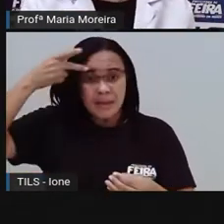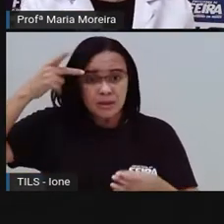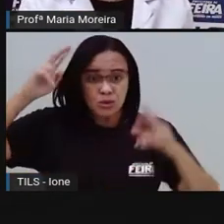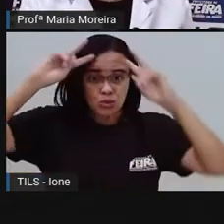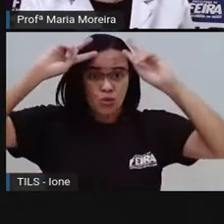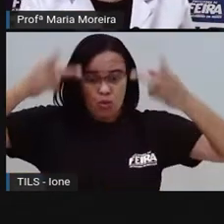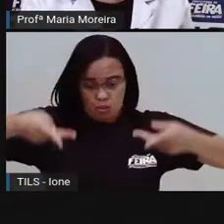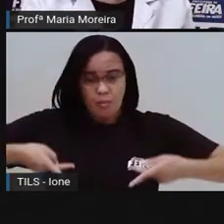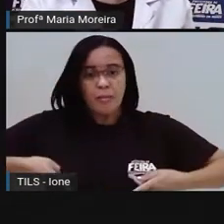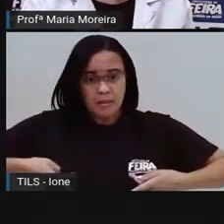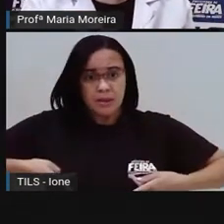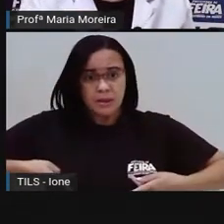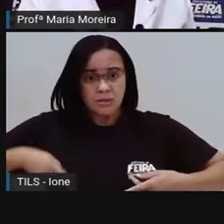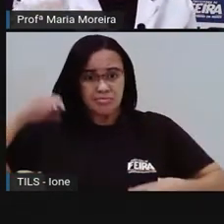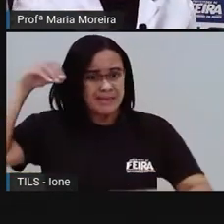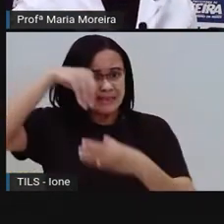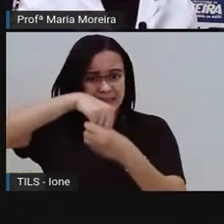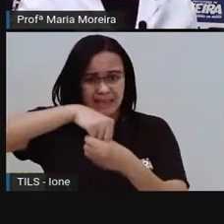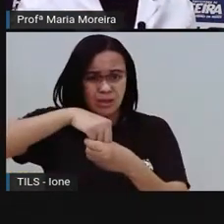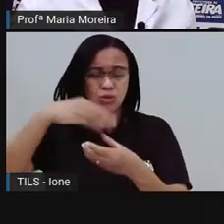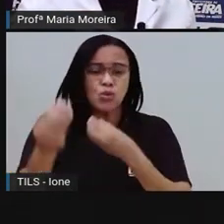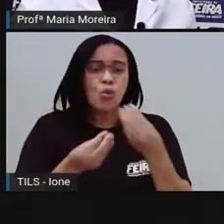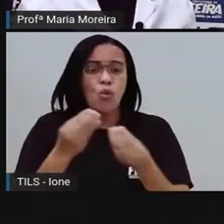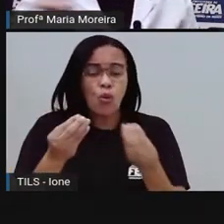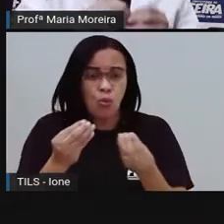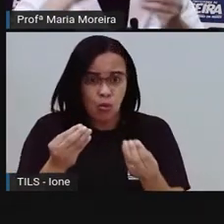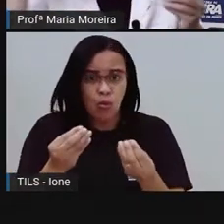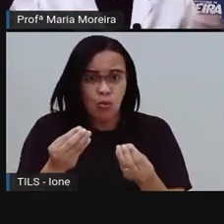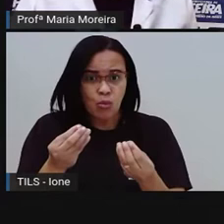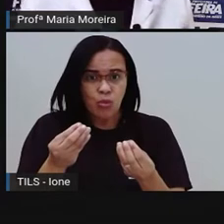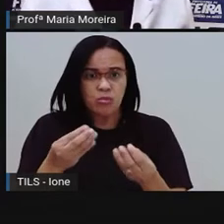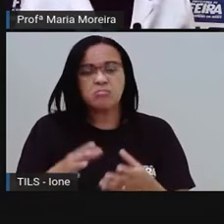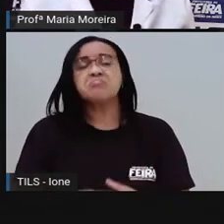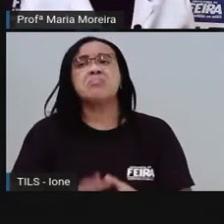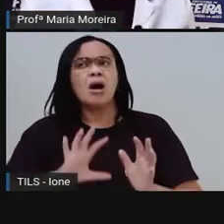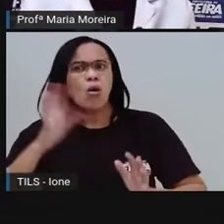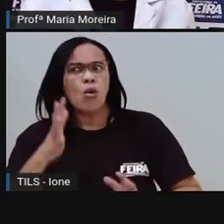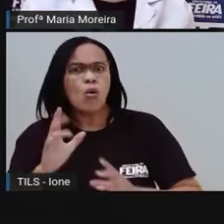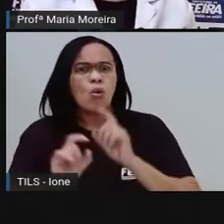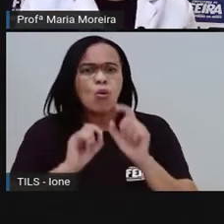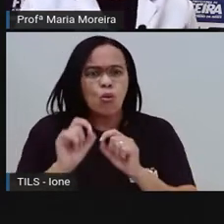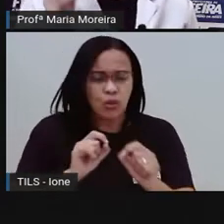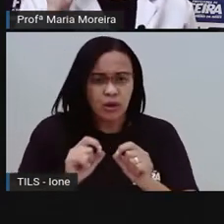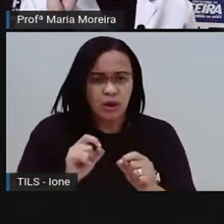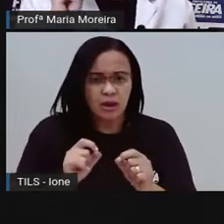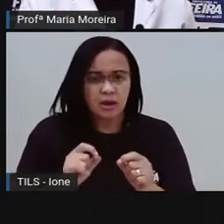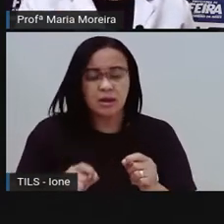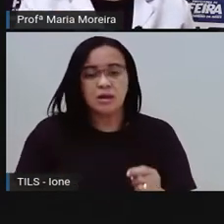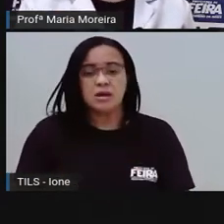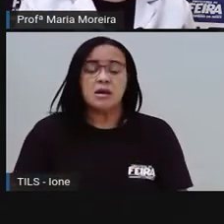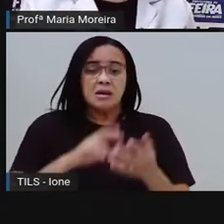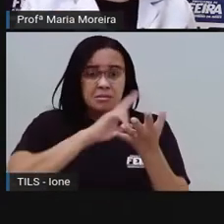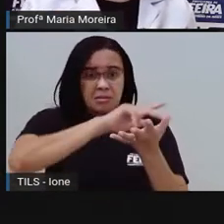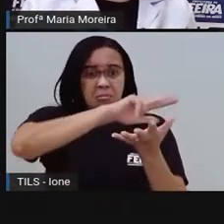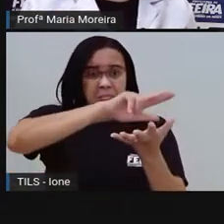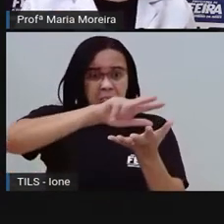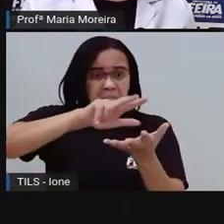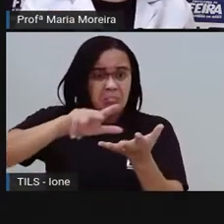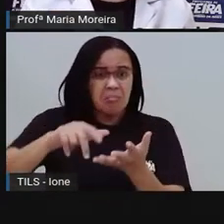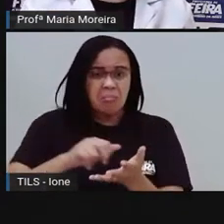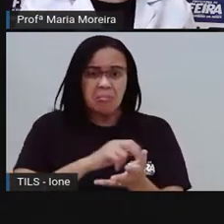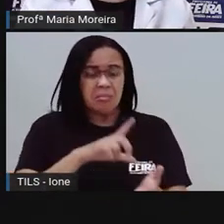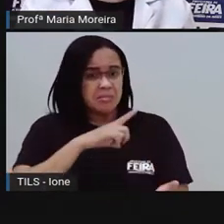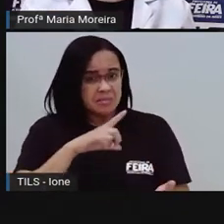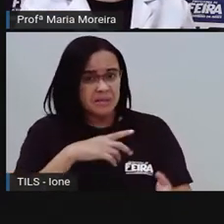poluição aí, de fato, né, com o homem? Que é o que acontece aí com o homem, pois é. Entre os gases emitidos pelos